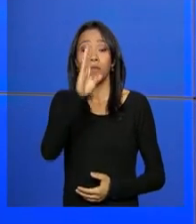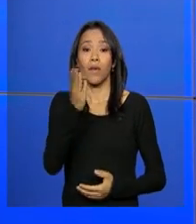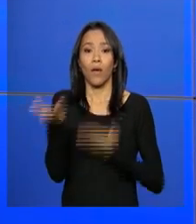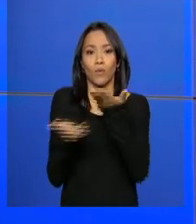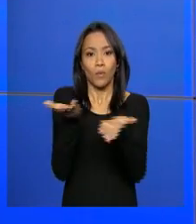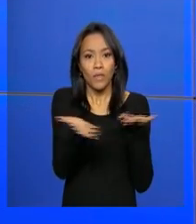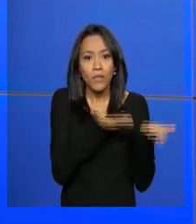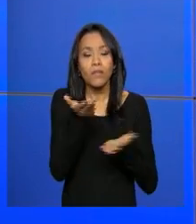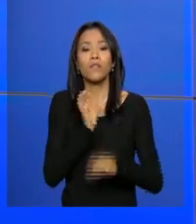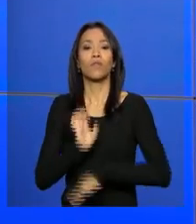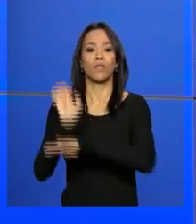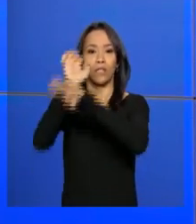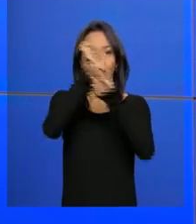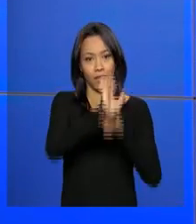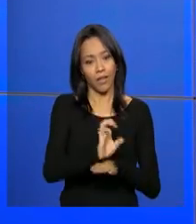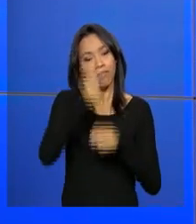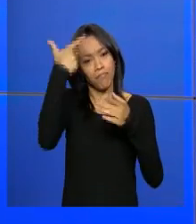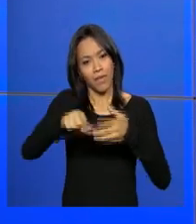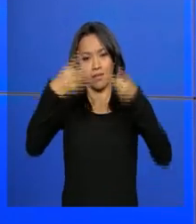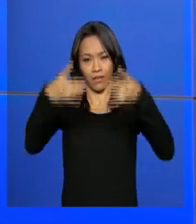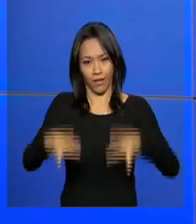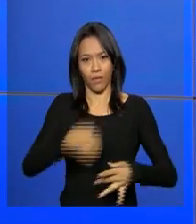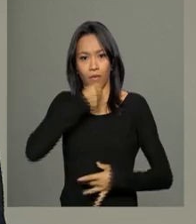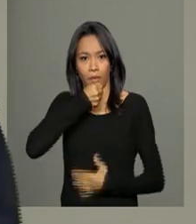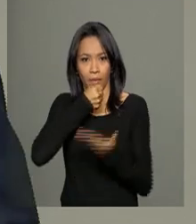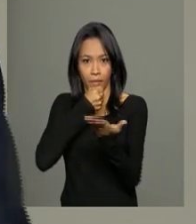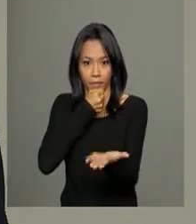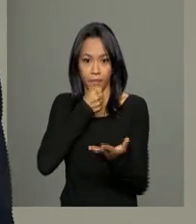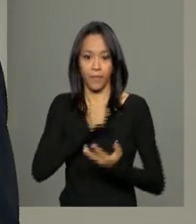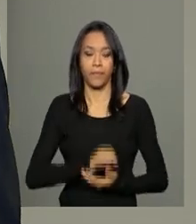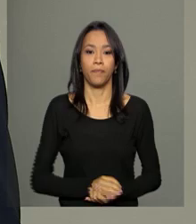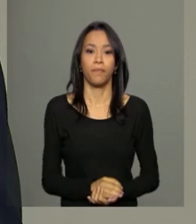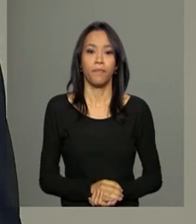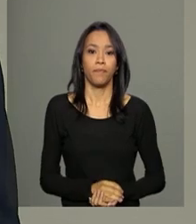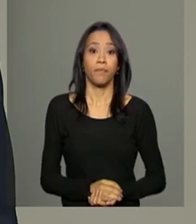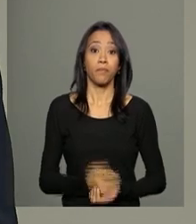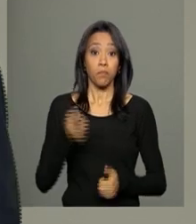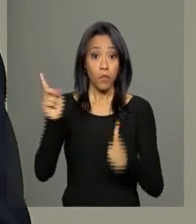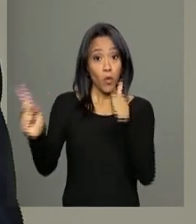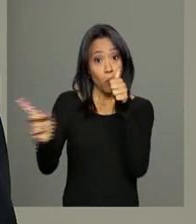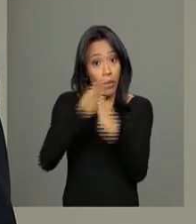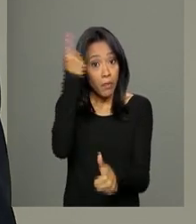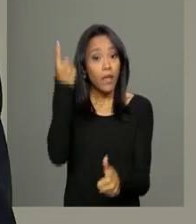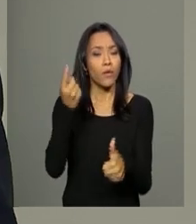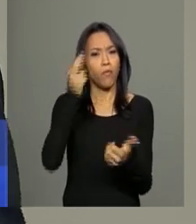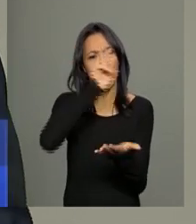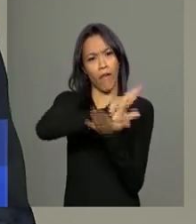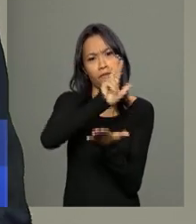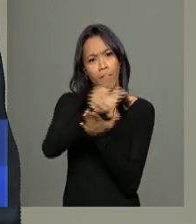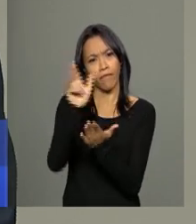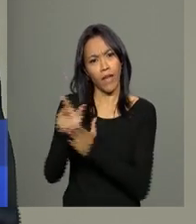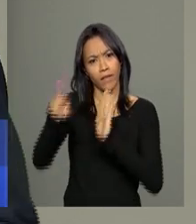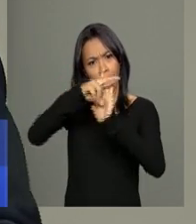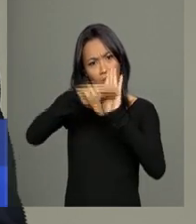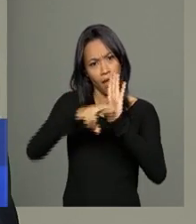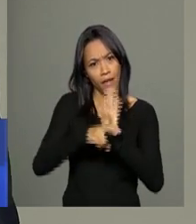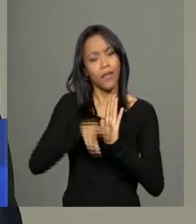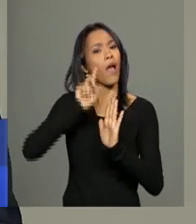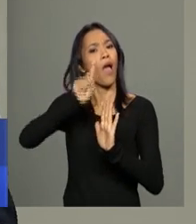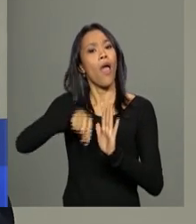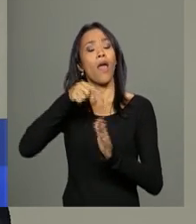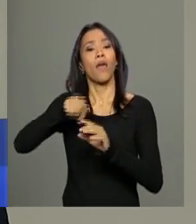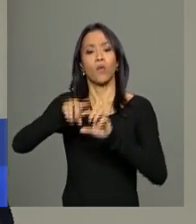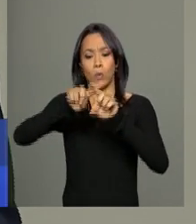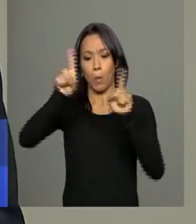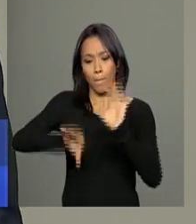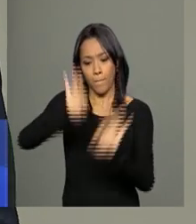O repórter Ricardo Carandina tem mais detalhes. O primeiro ponto do conjunto de medidas é o plano de auxílio